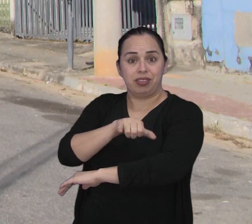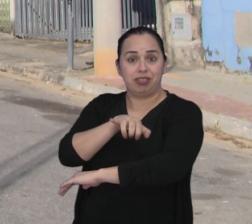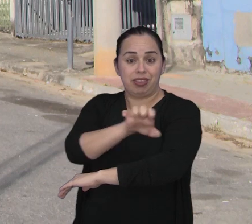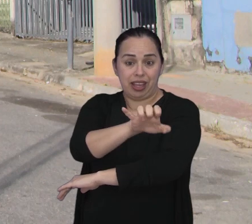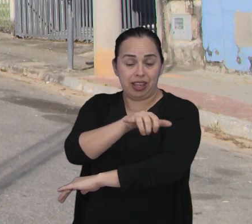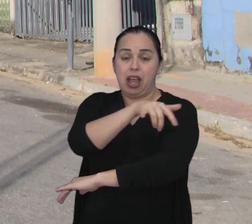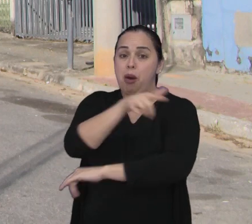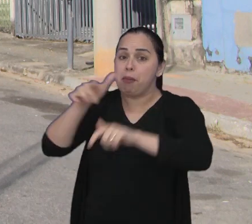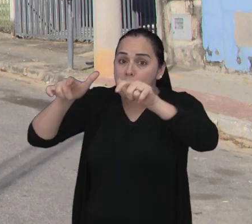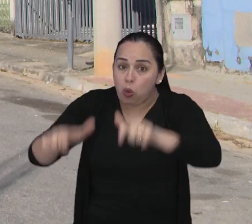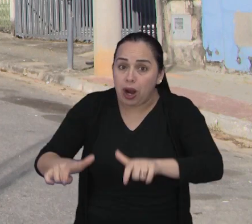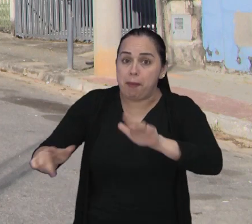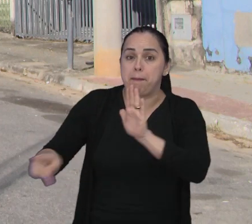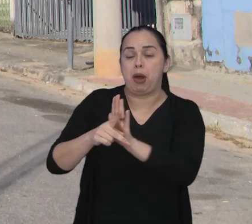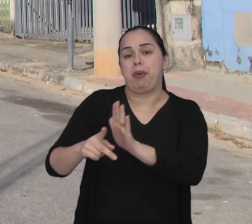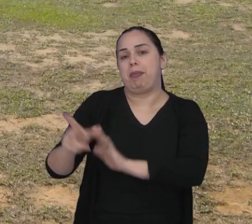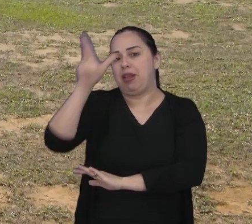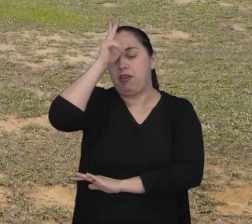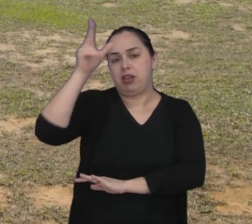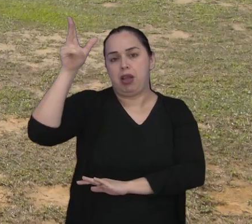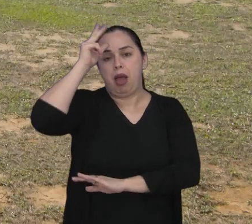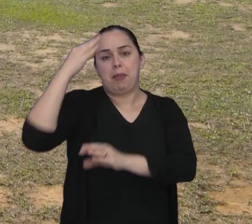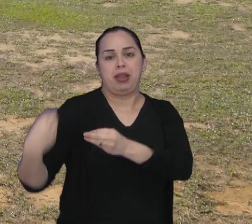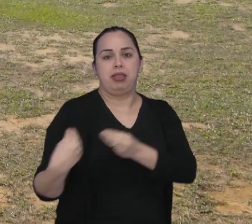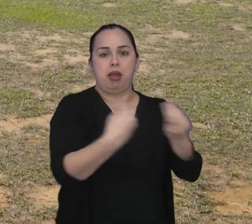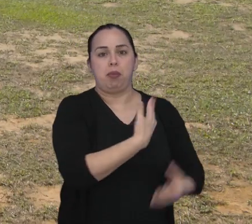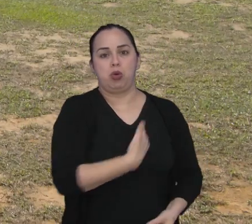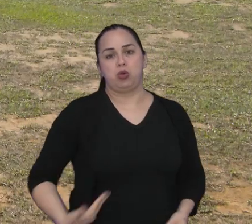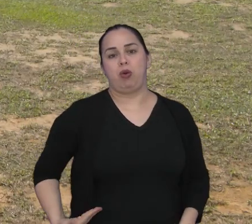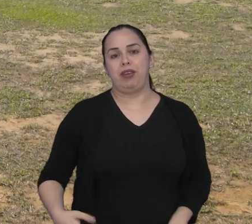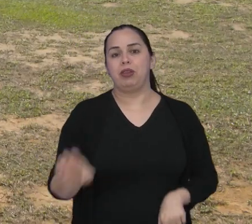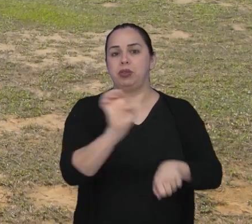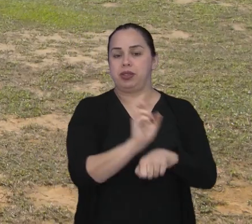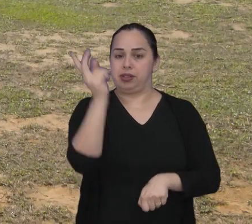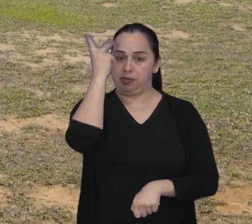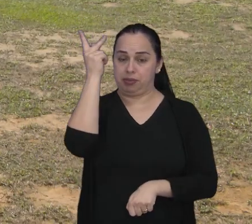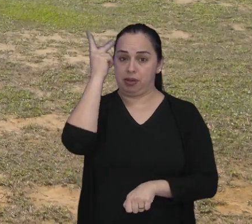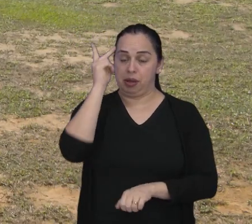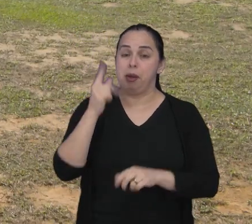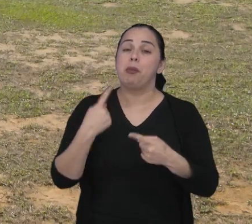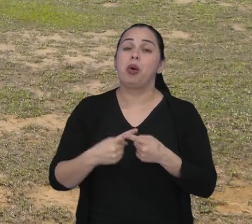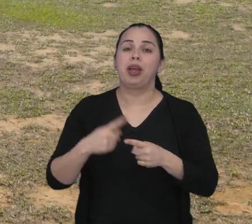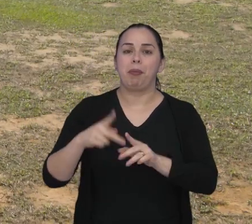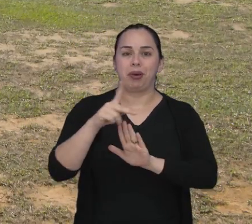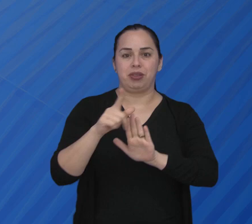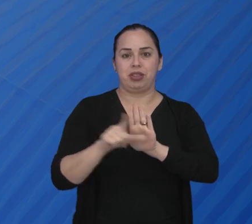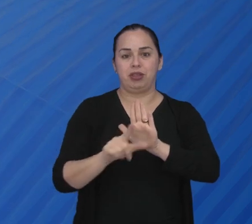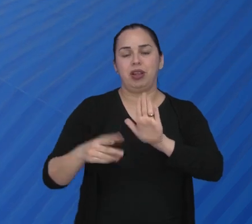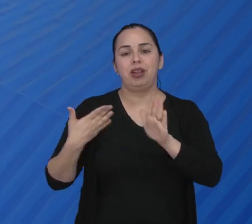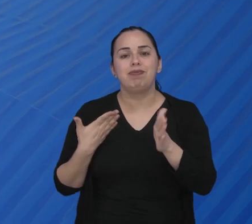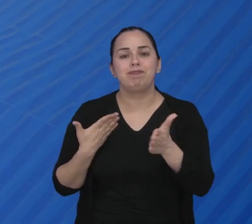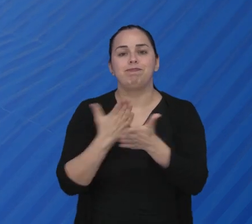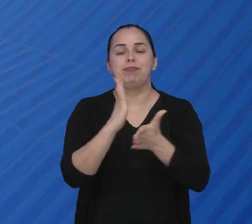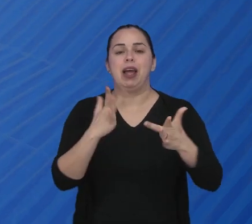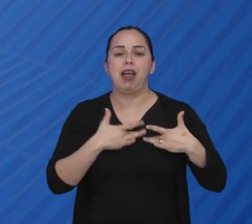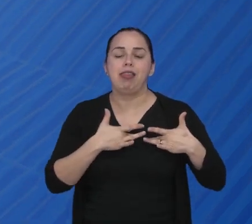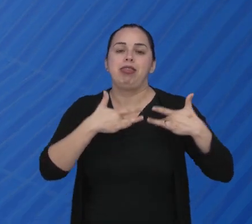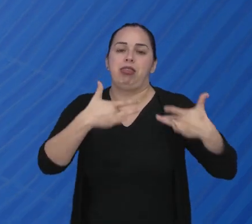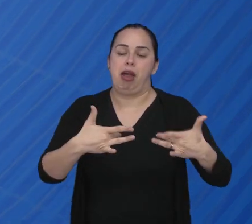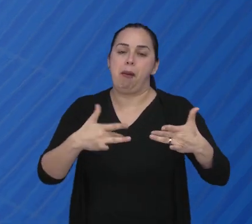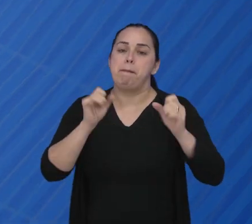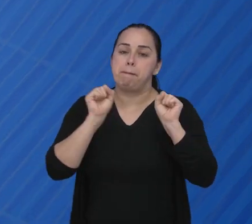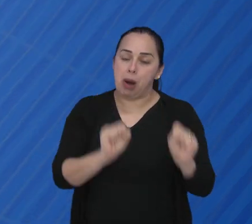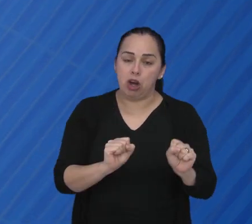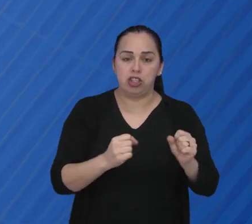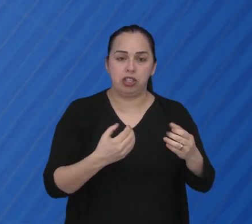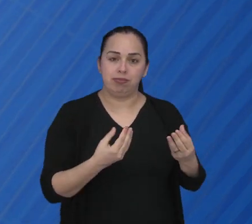com a rua Sidney da Costa Coelho, uma área da prefeitura que agora foi cedida ao Estado. É que um projeto aprovado na